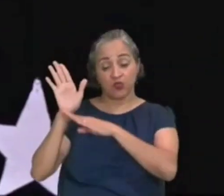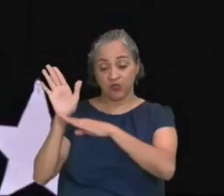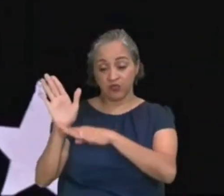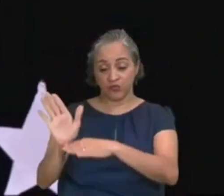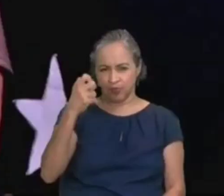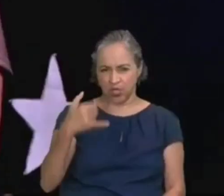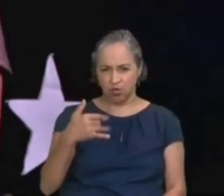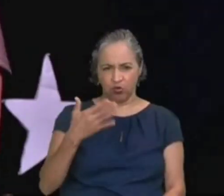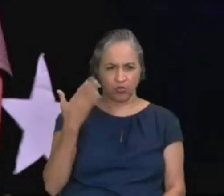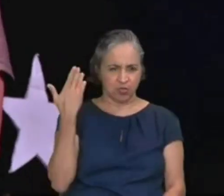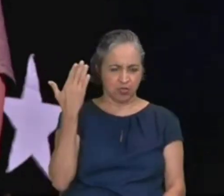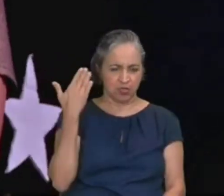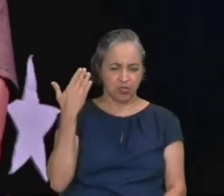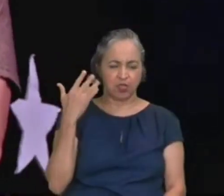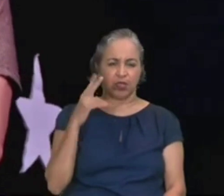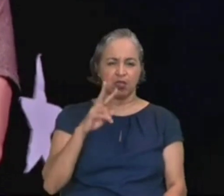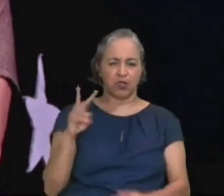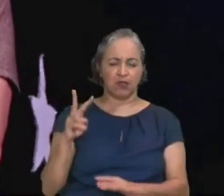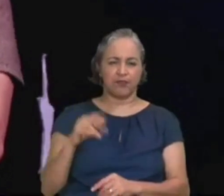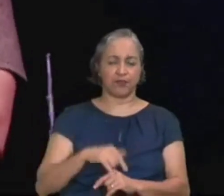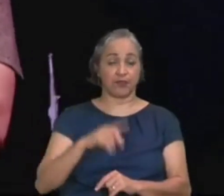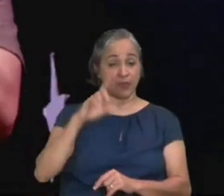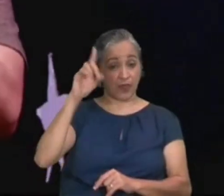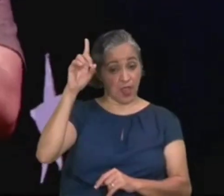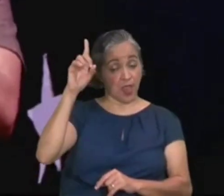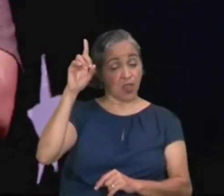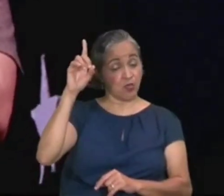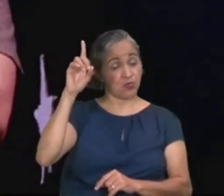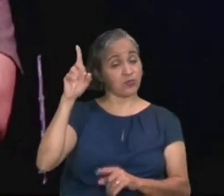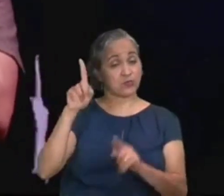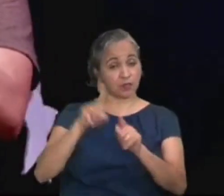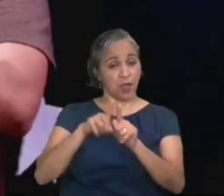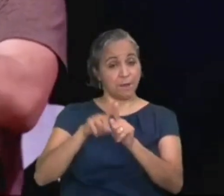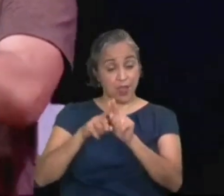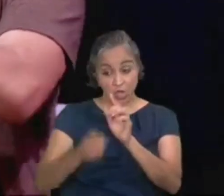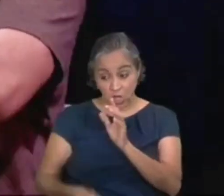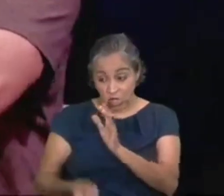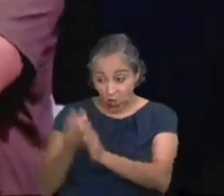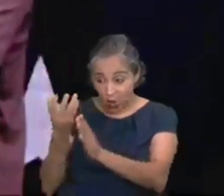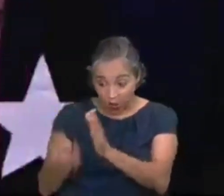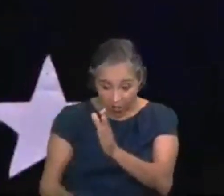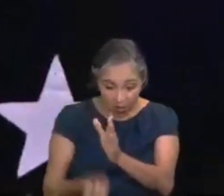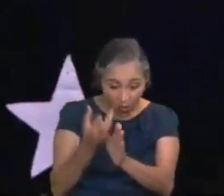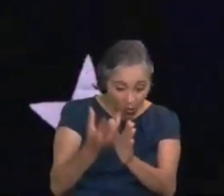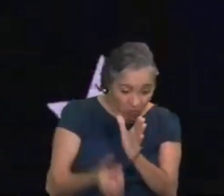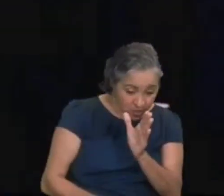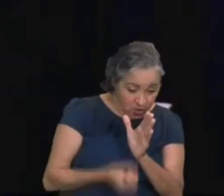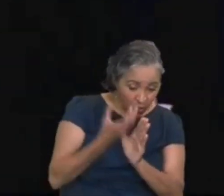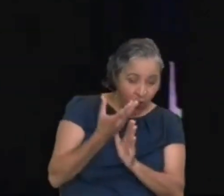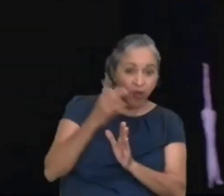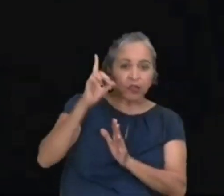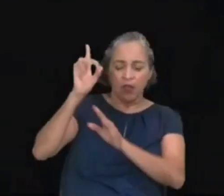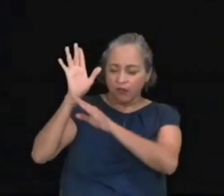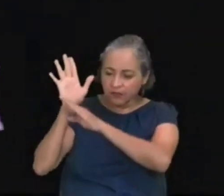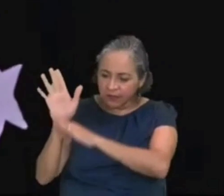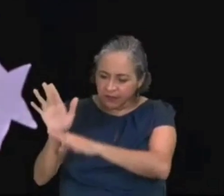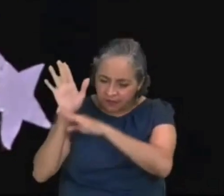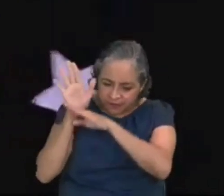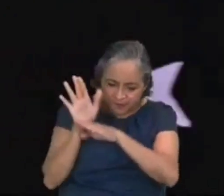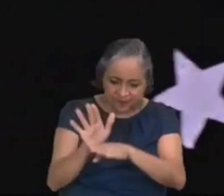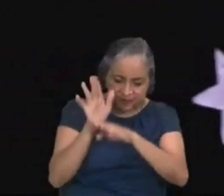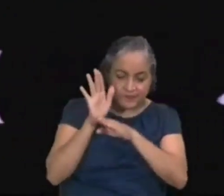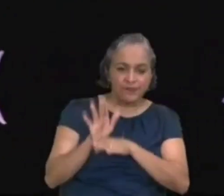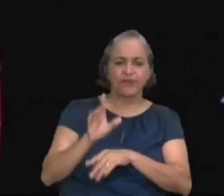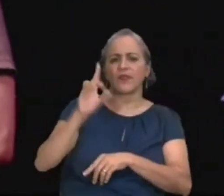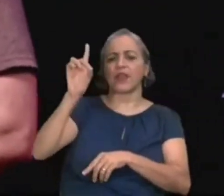de todas as coisas. Deus também, além de ser o Criador, além de ser o sustentador, anote aí, Ele é